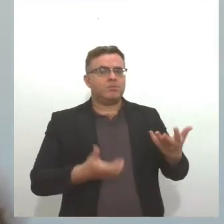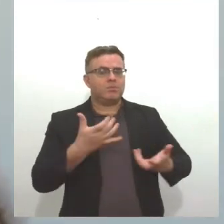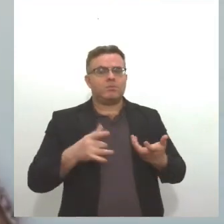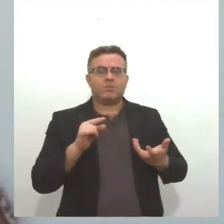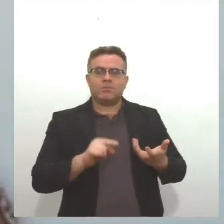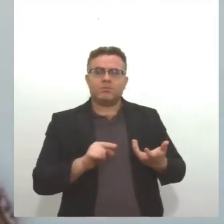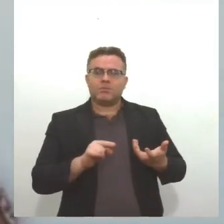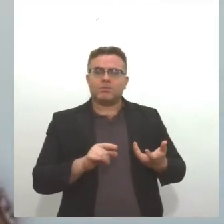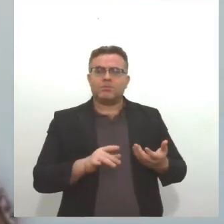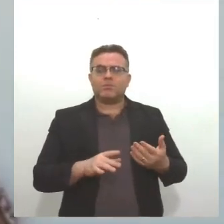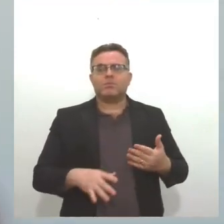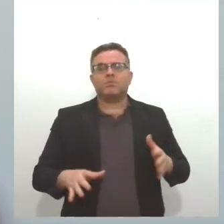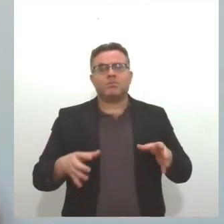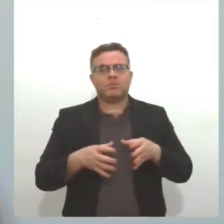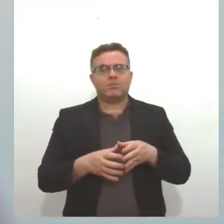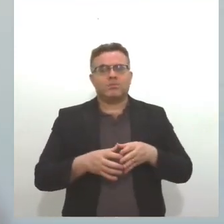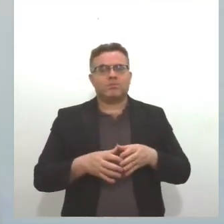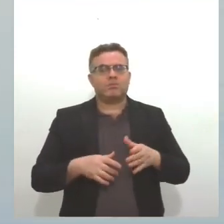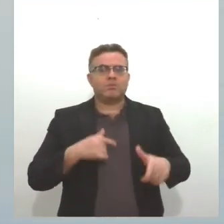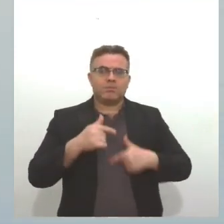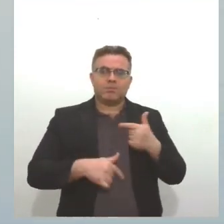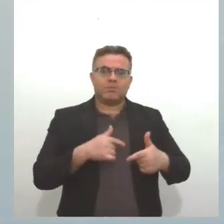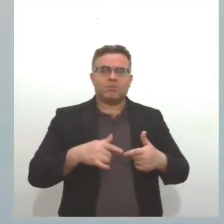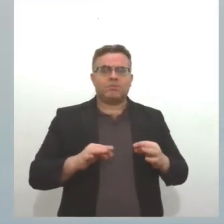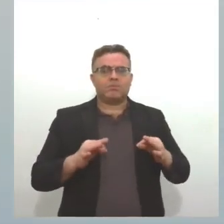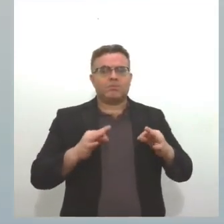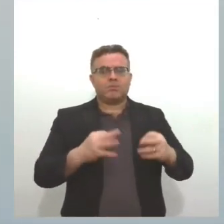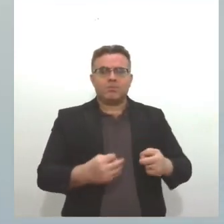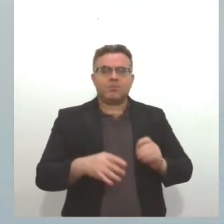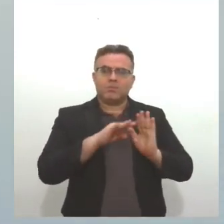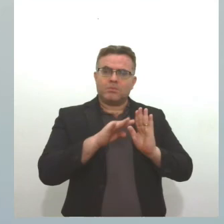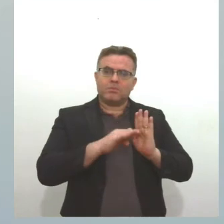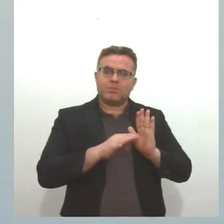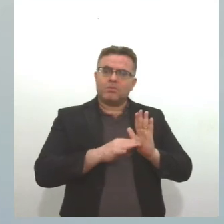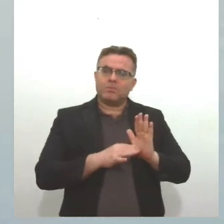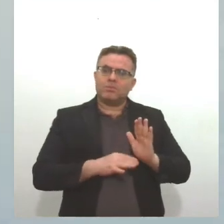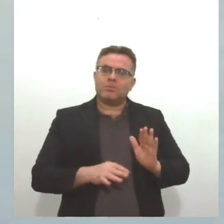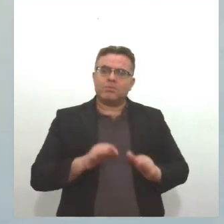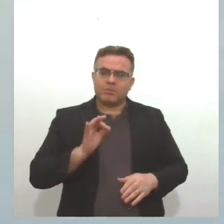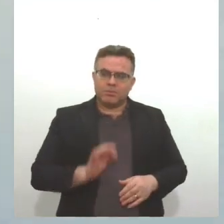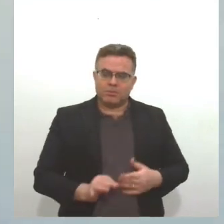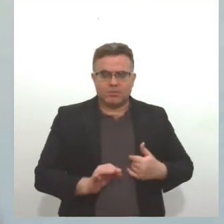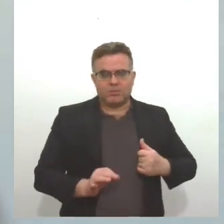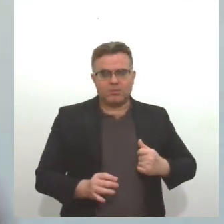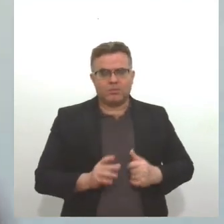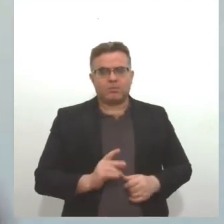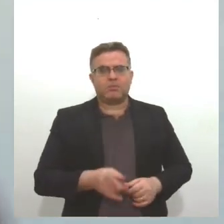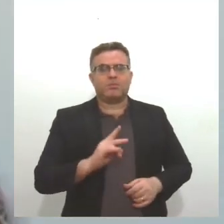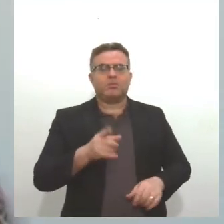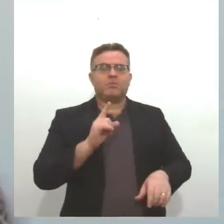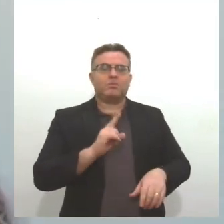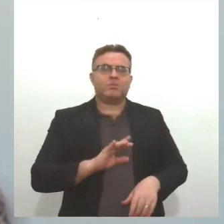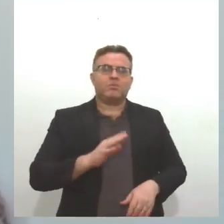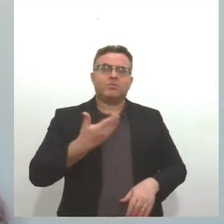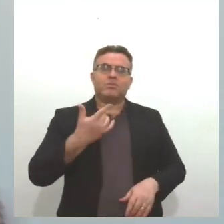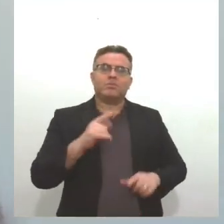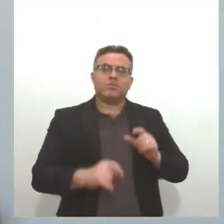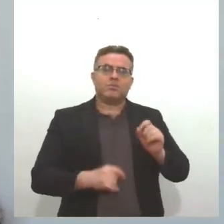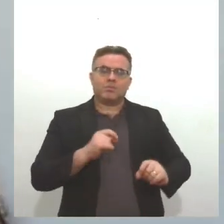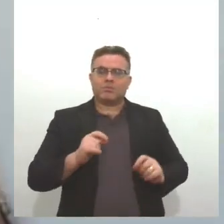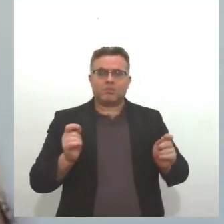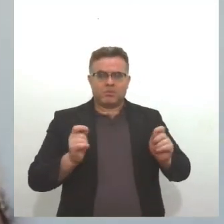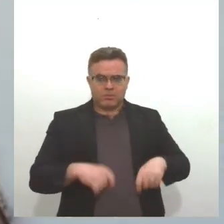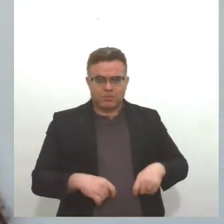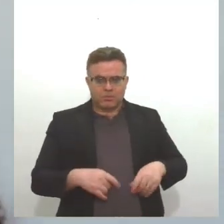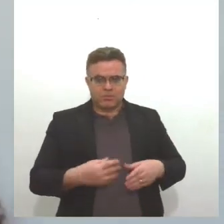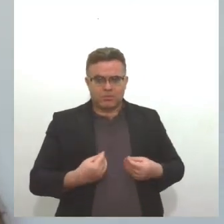devidamente treinada e regularizada pelo Corpo de Bombeiros, para que, naquele primeiro momento, essa brigada possa dar o